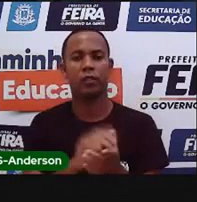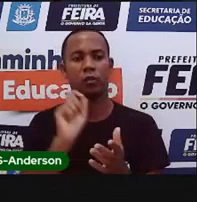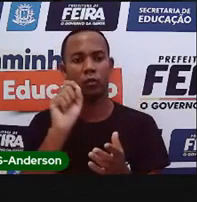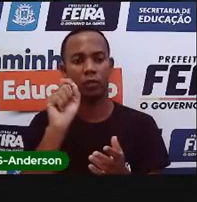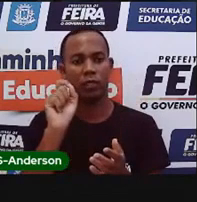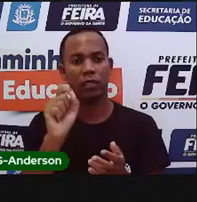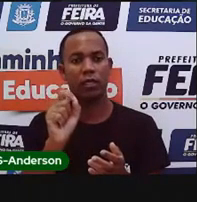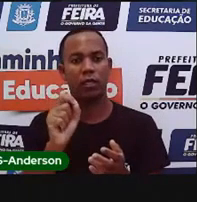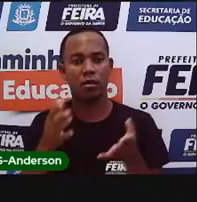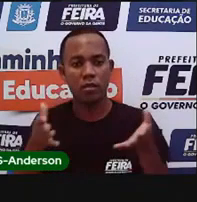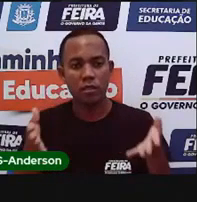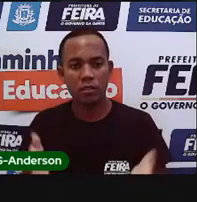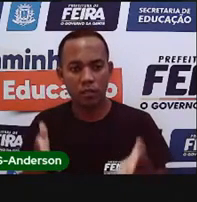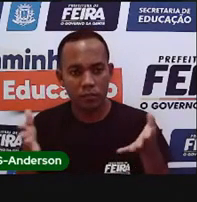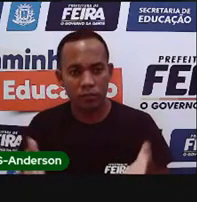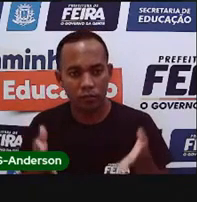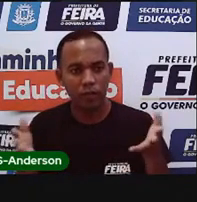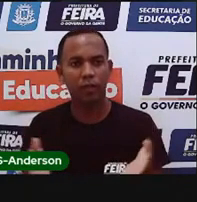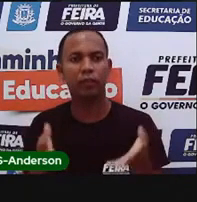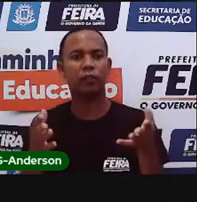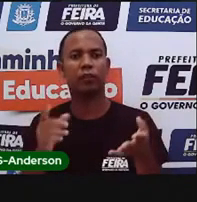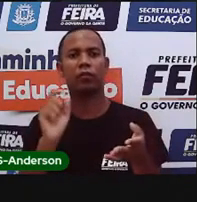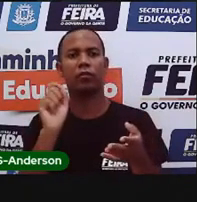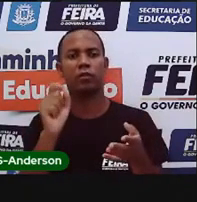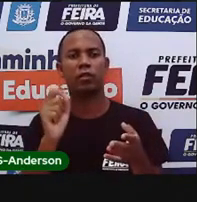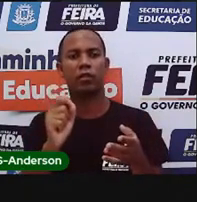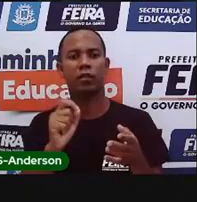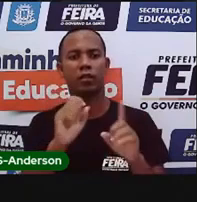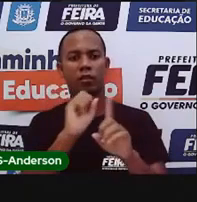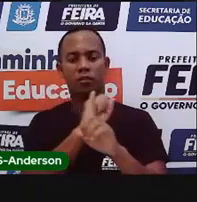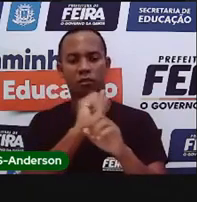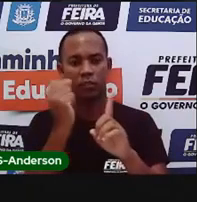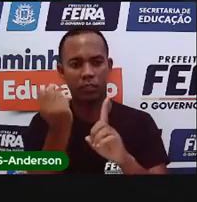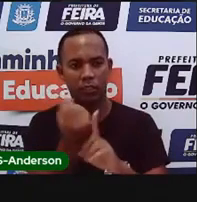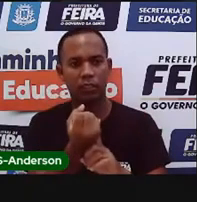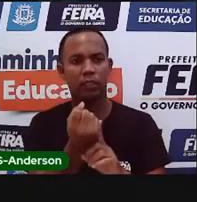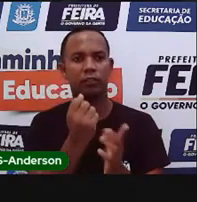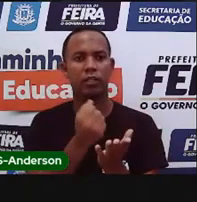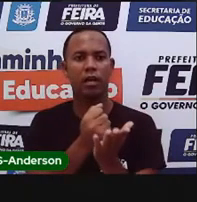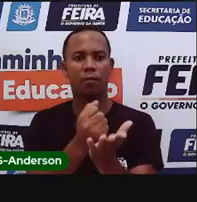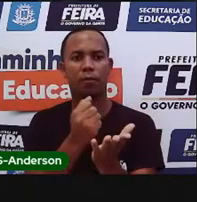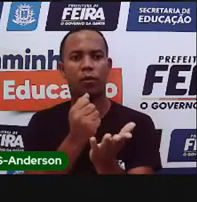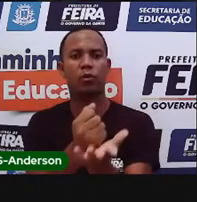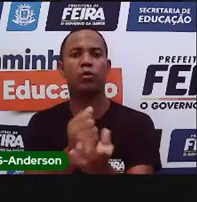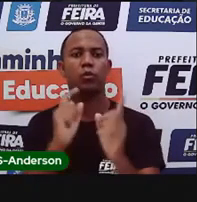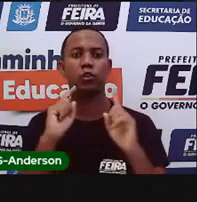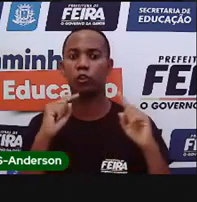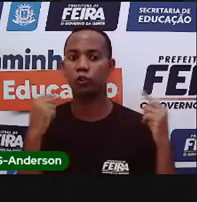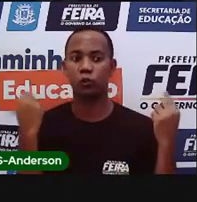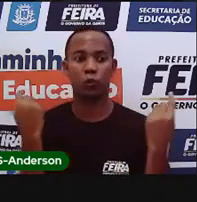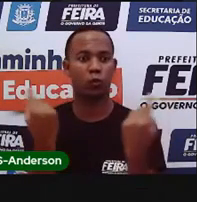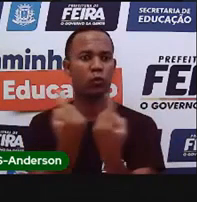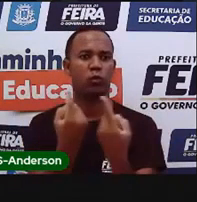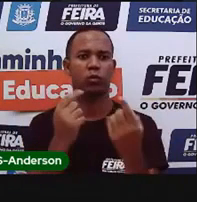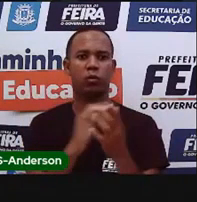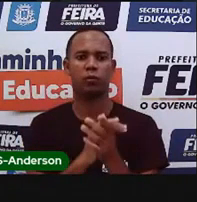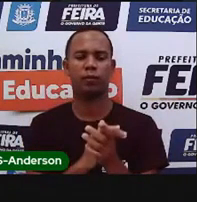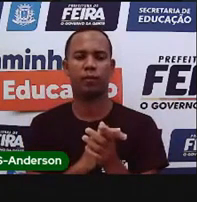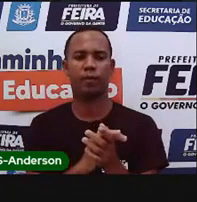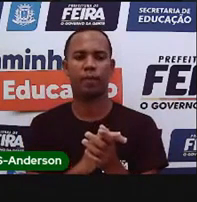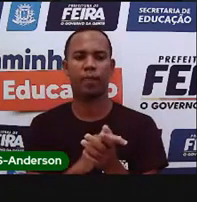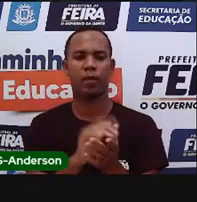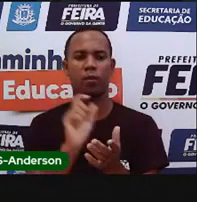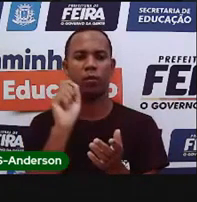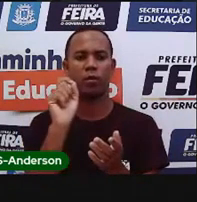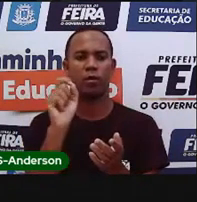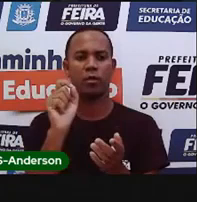e incentivada com a colaboração da sociedade, ou seja, com a colaboração de todos, visando